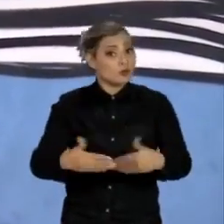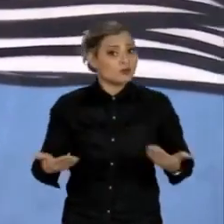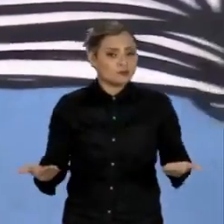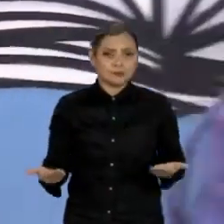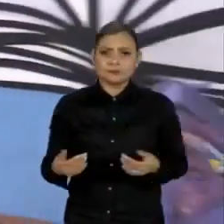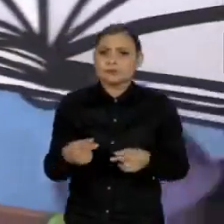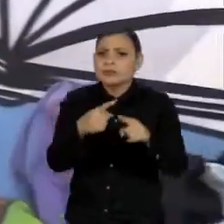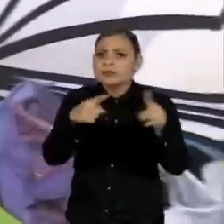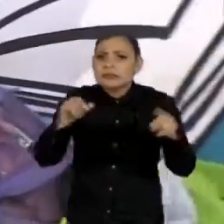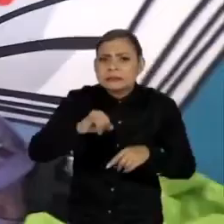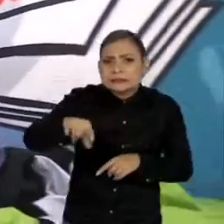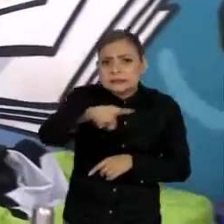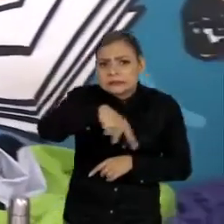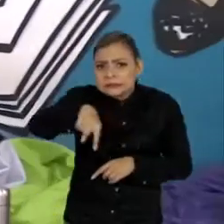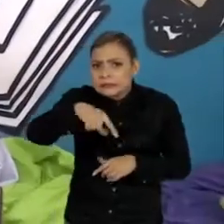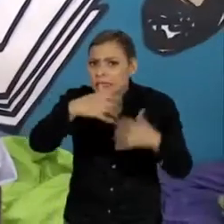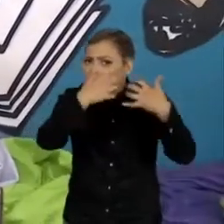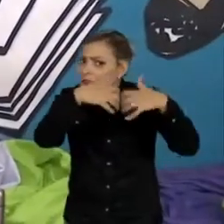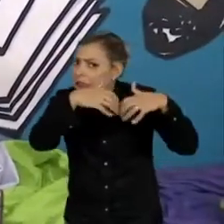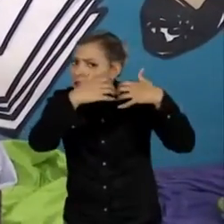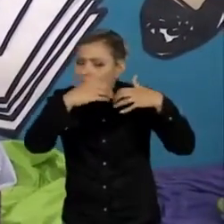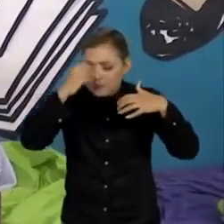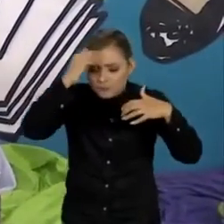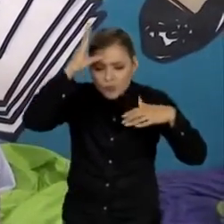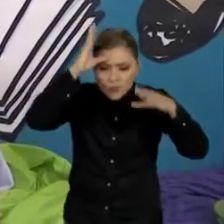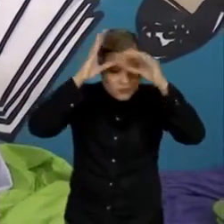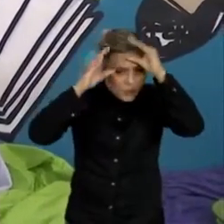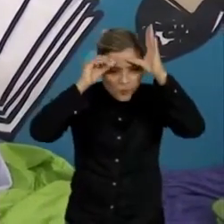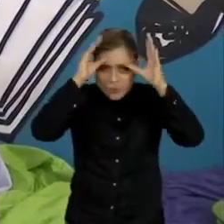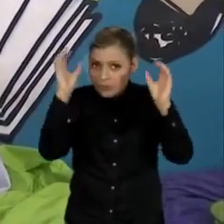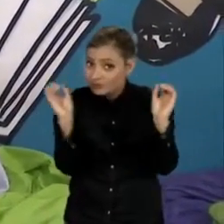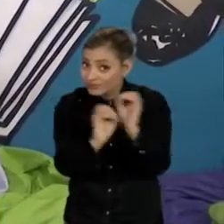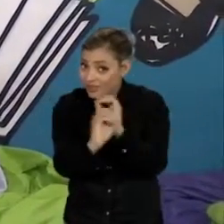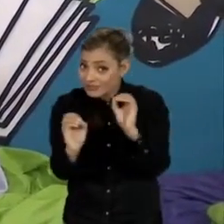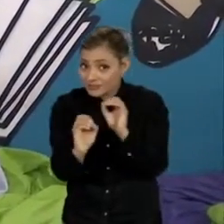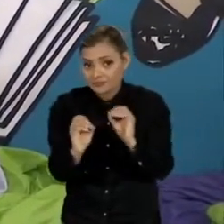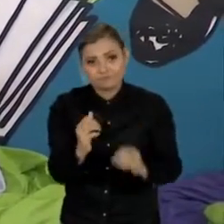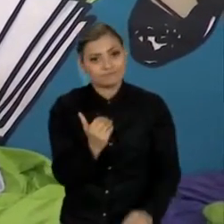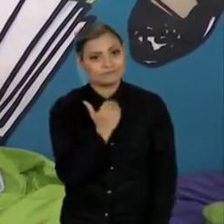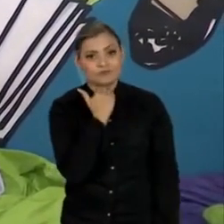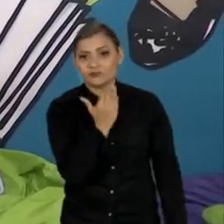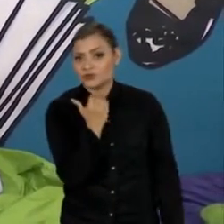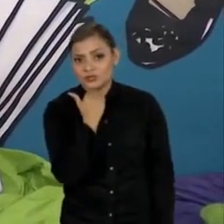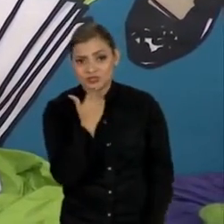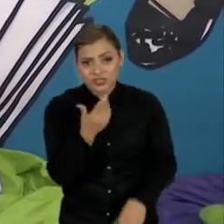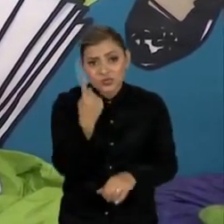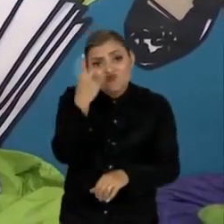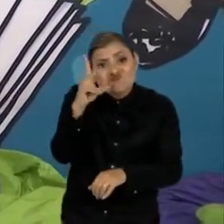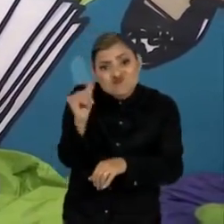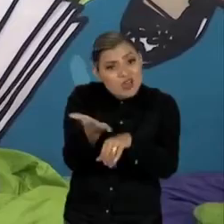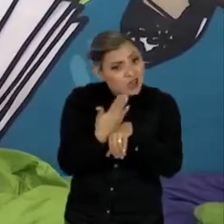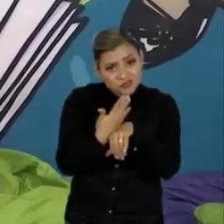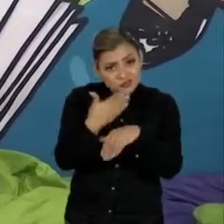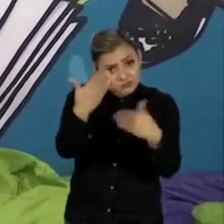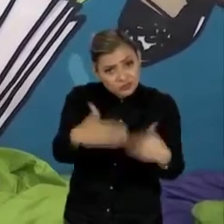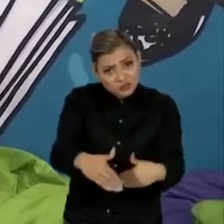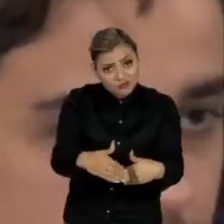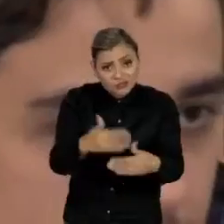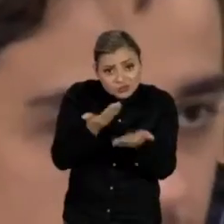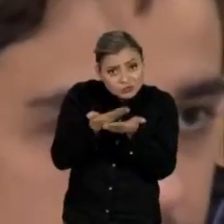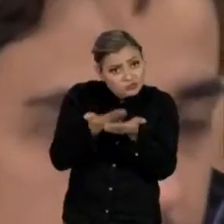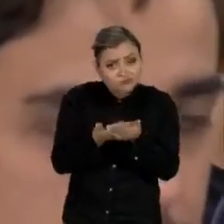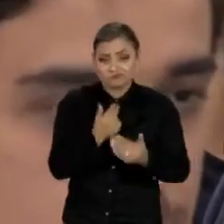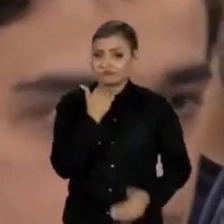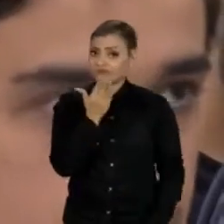E quem não regou o cérebro com conhecimento ao longo do ano, nem adianta estudar na véspera, porque não vai colher nada.